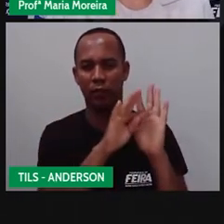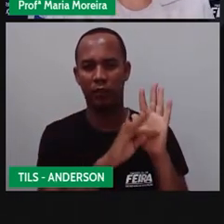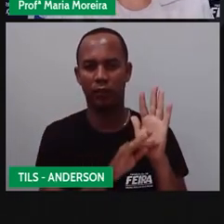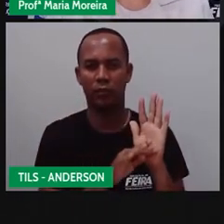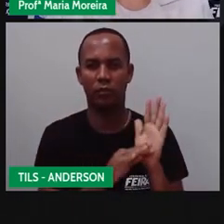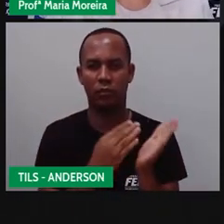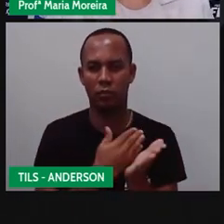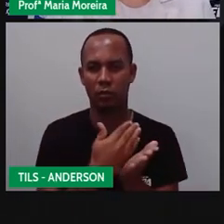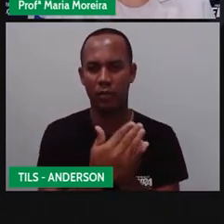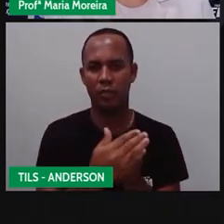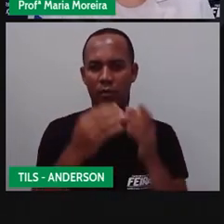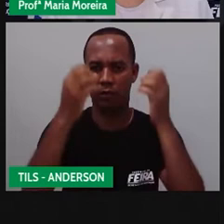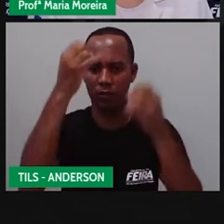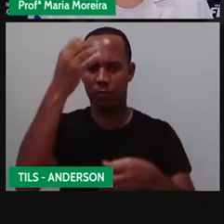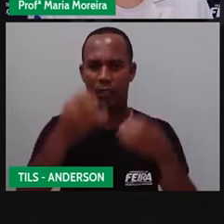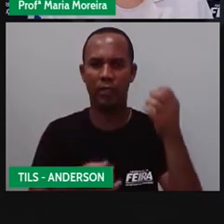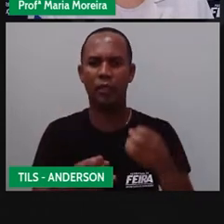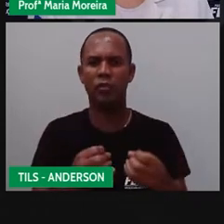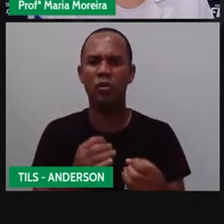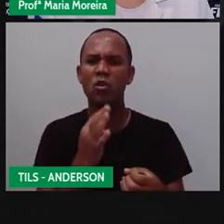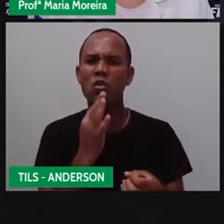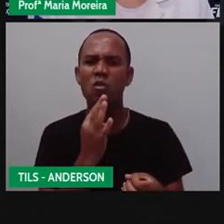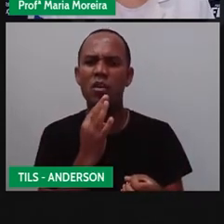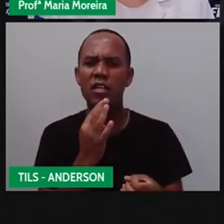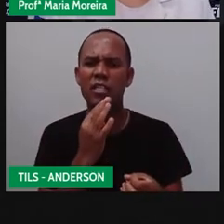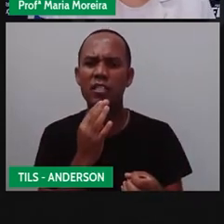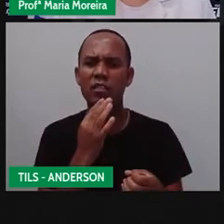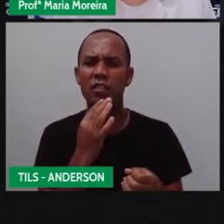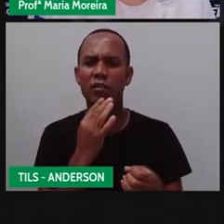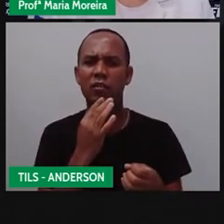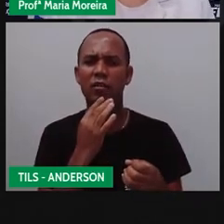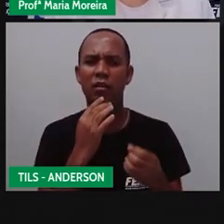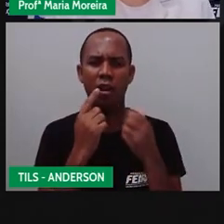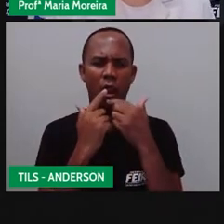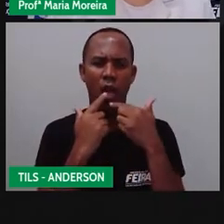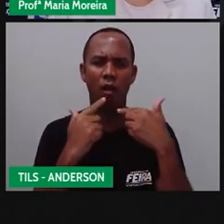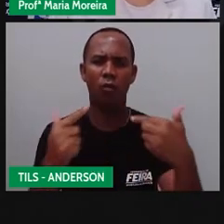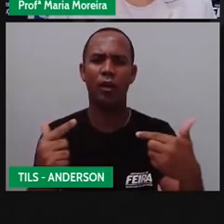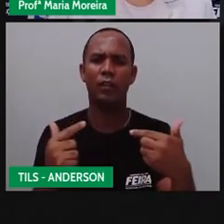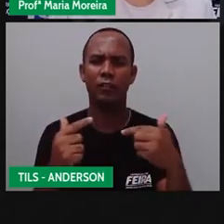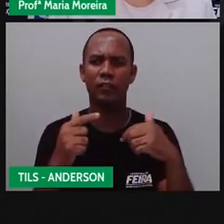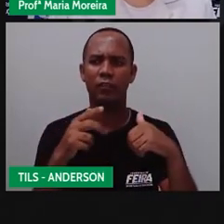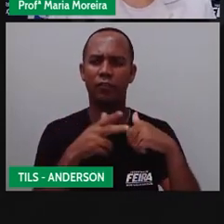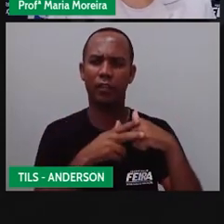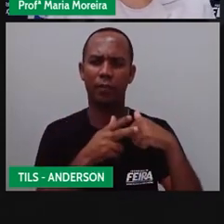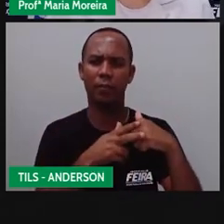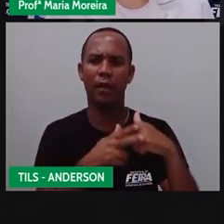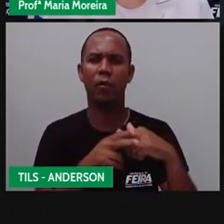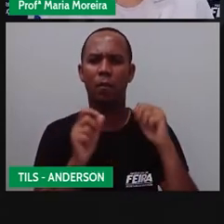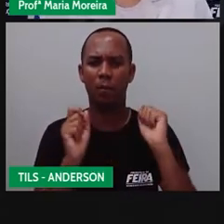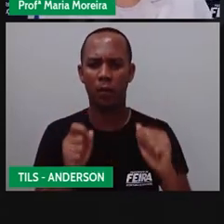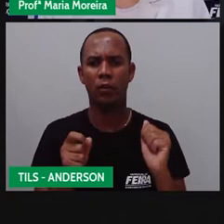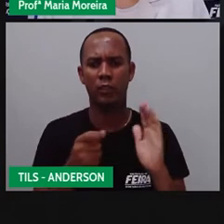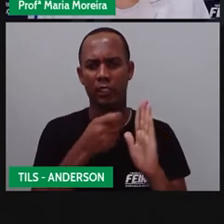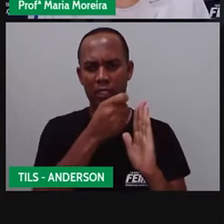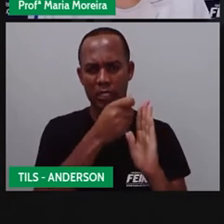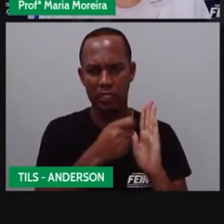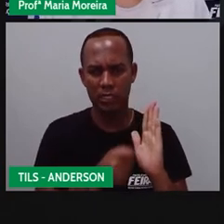no início da explicação, é conhecido como linguagem verbal. Pode ser através de palavra escrita ou